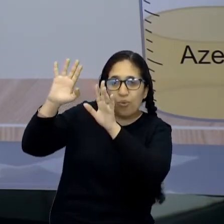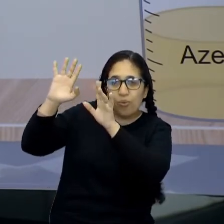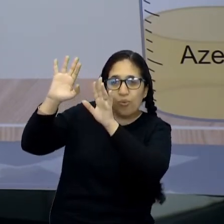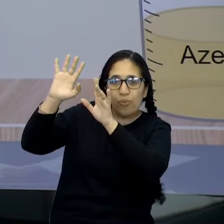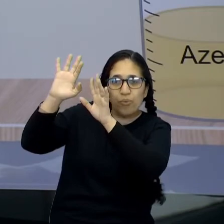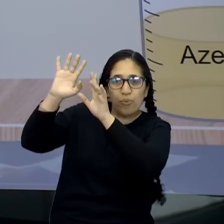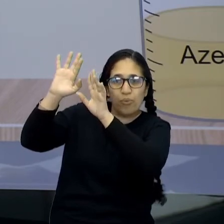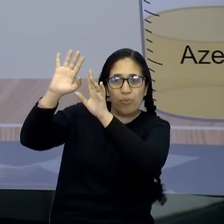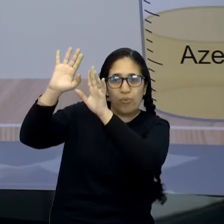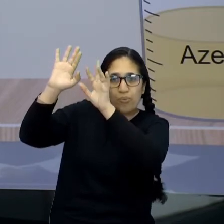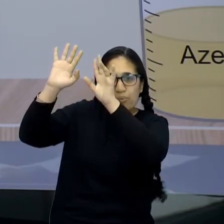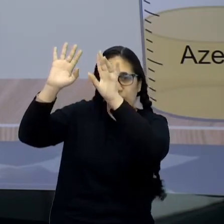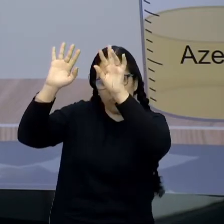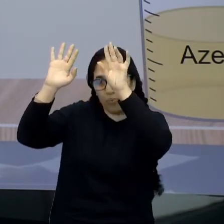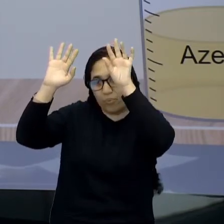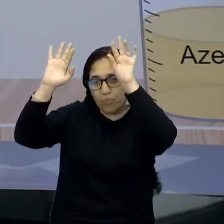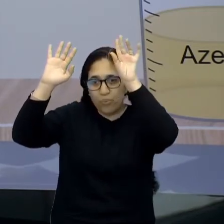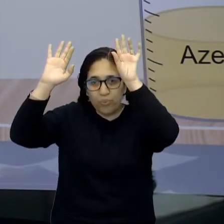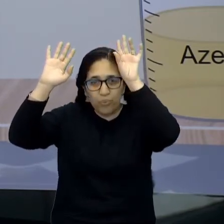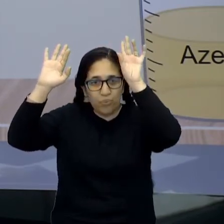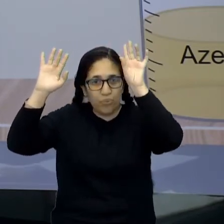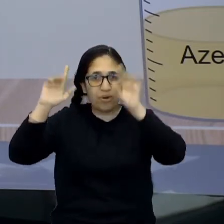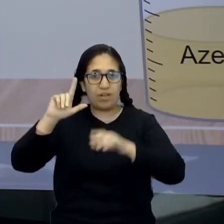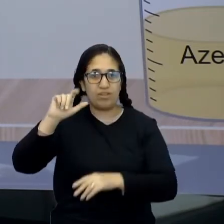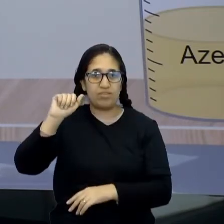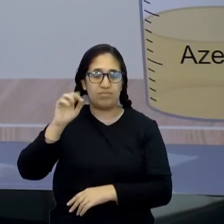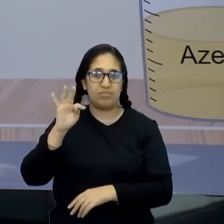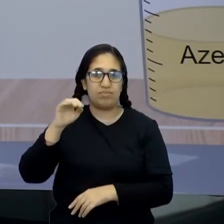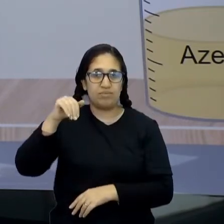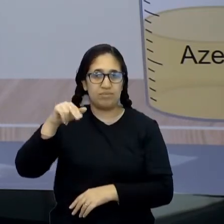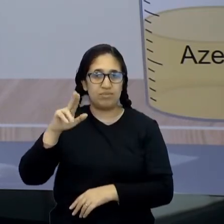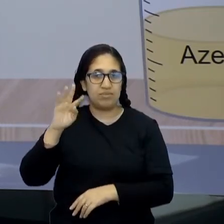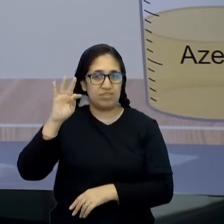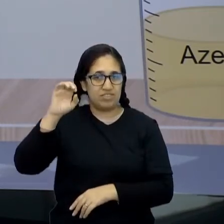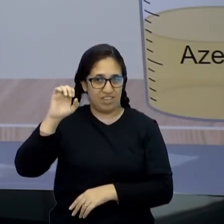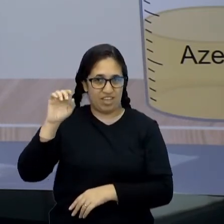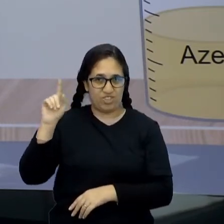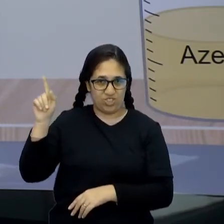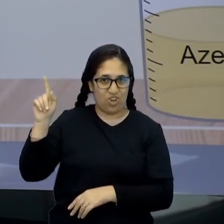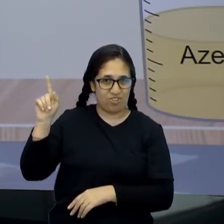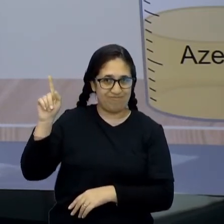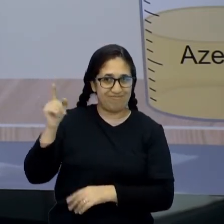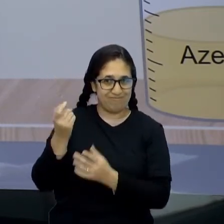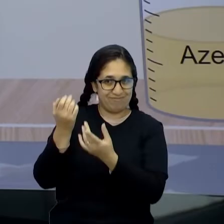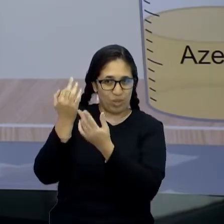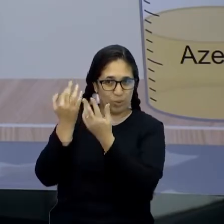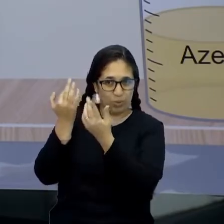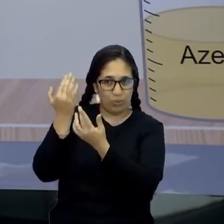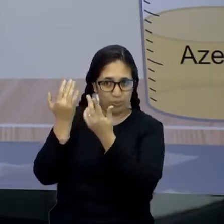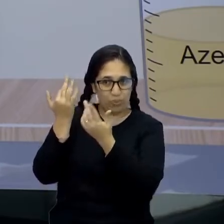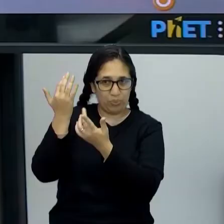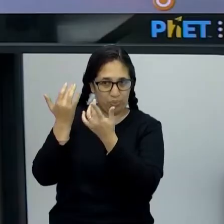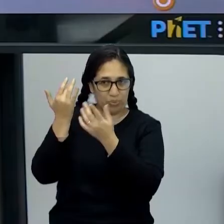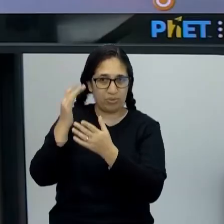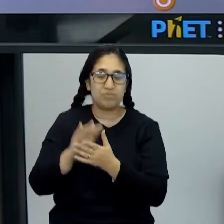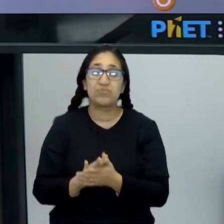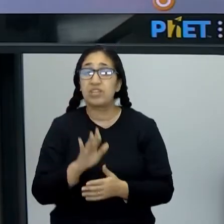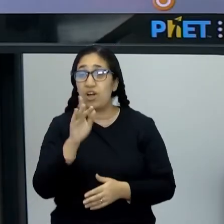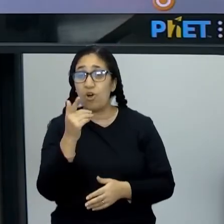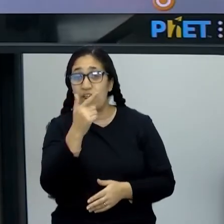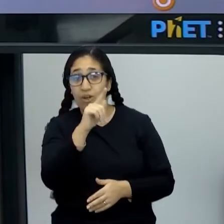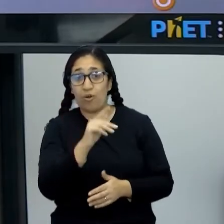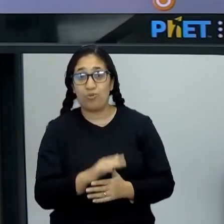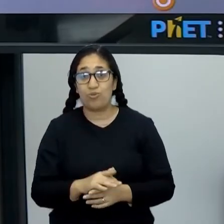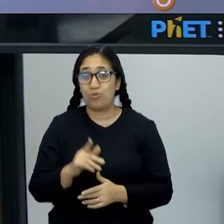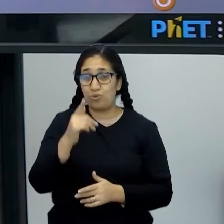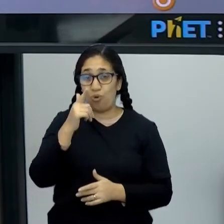ela tá virando vapor. Esse calor é chamado de latente, tá? A água tá fervendo aqui, né, a gente tá fazendo de conta. Bom, aí agora, olha, eu